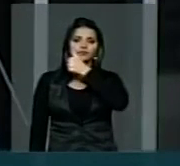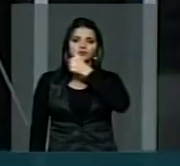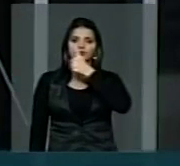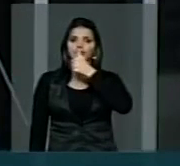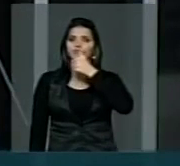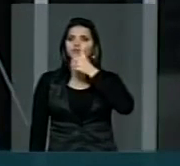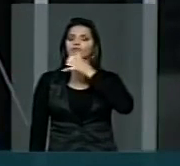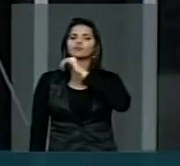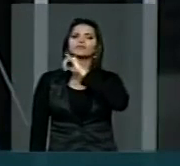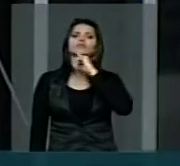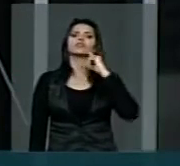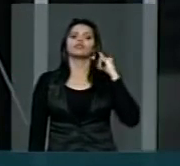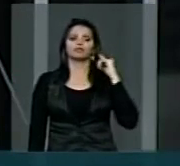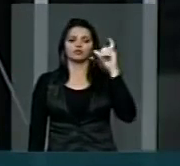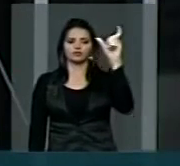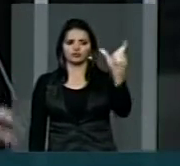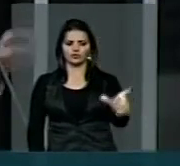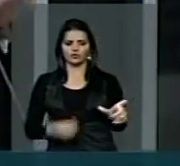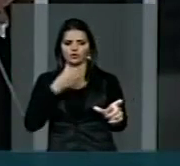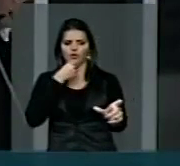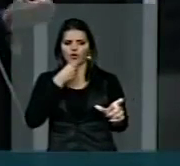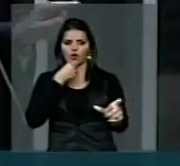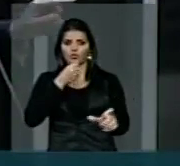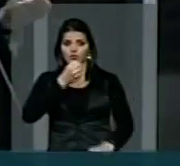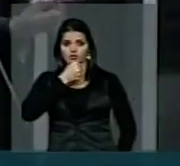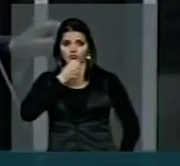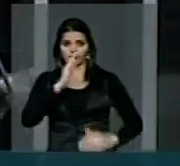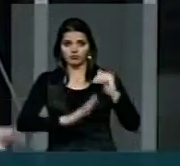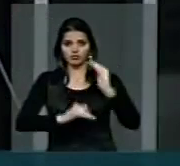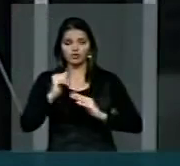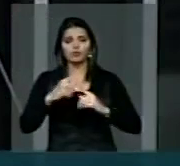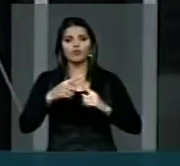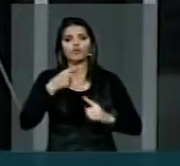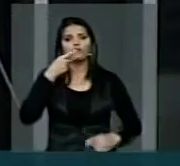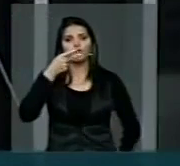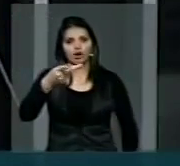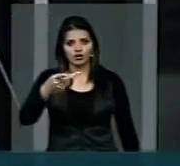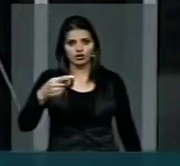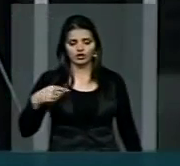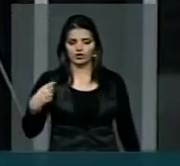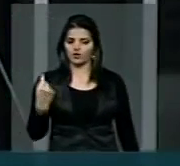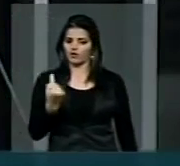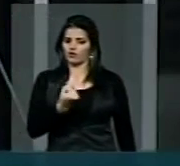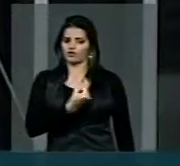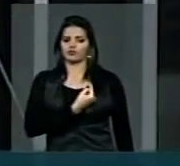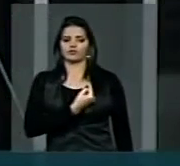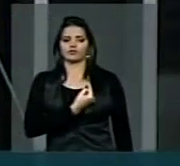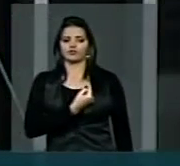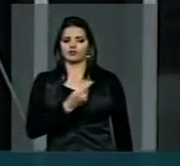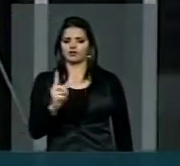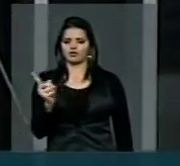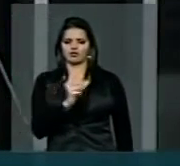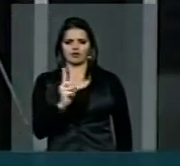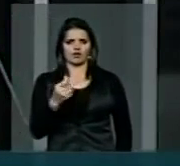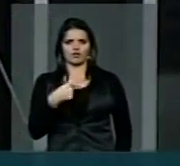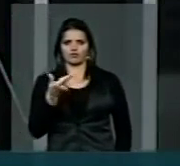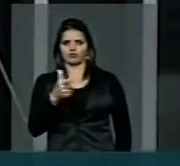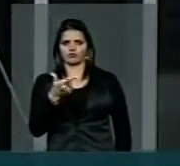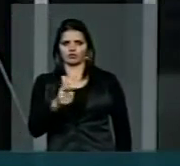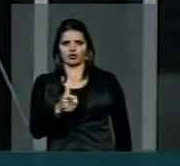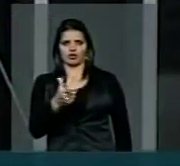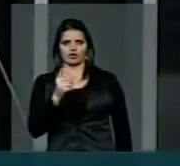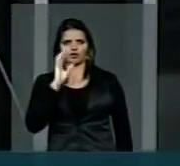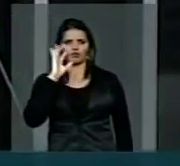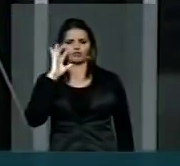aquele homem da imprensa. Porque diz que nós não tomamos a posição que devíamos